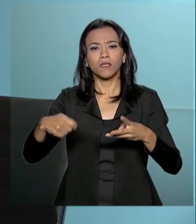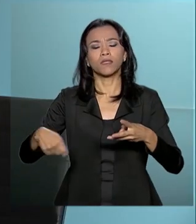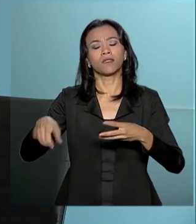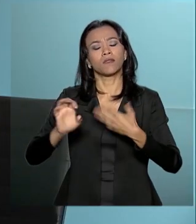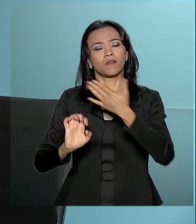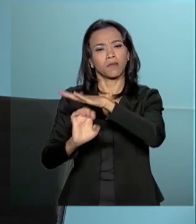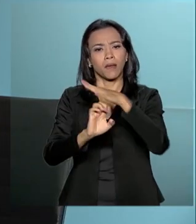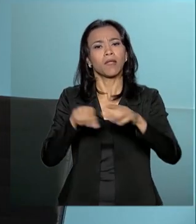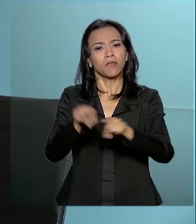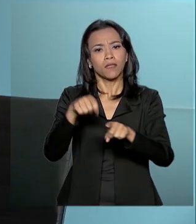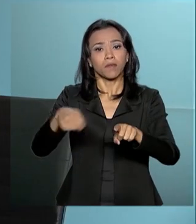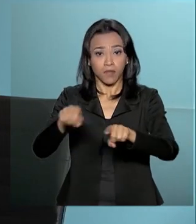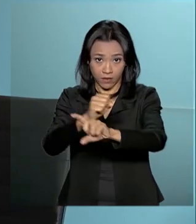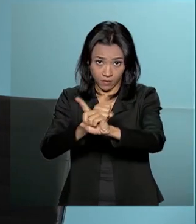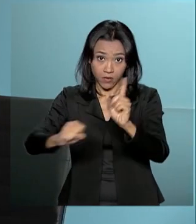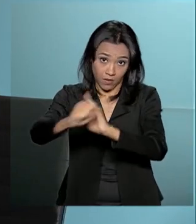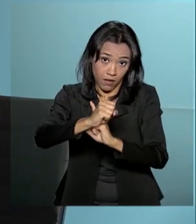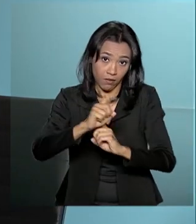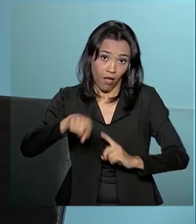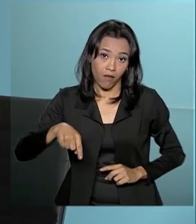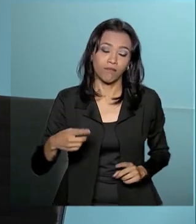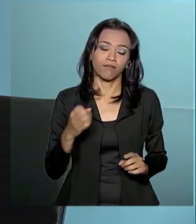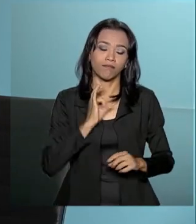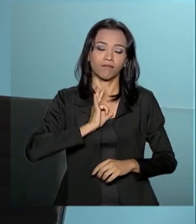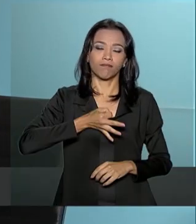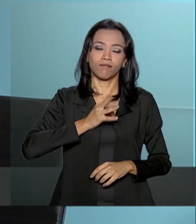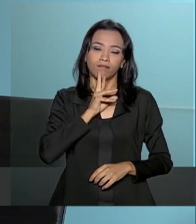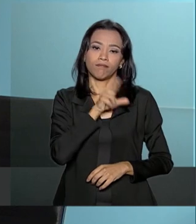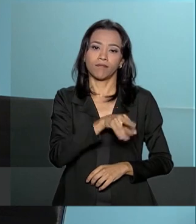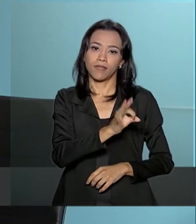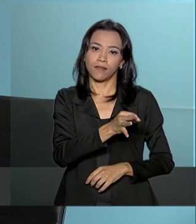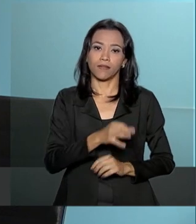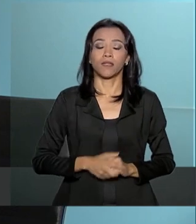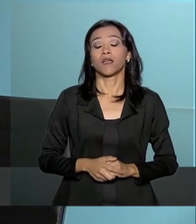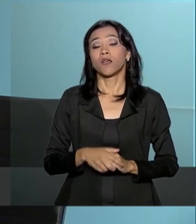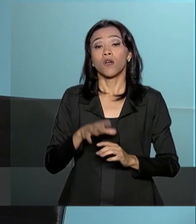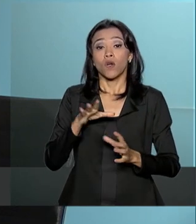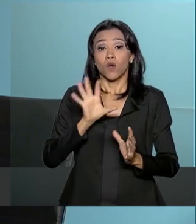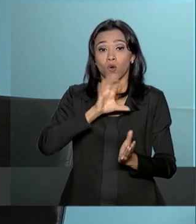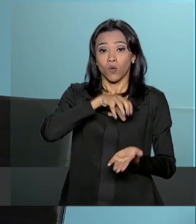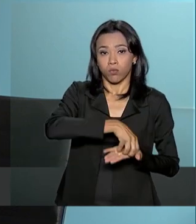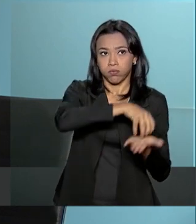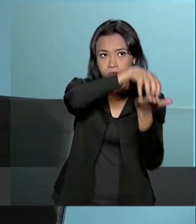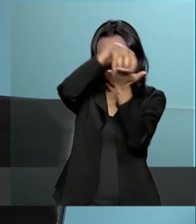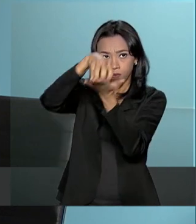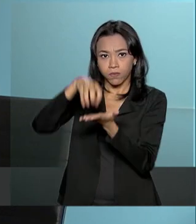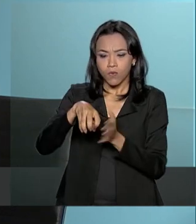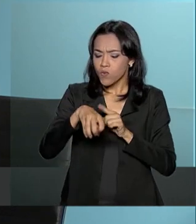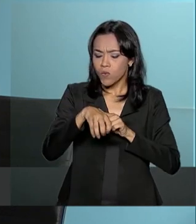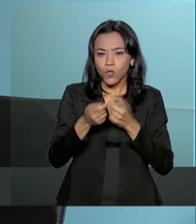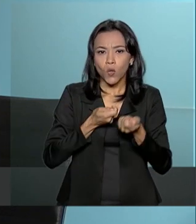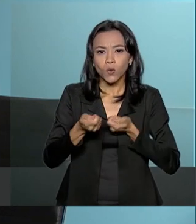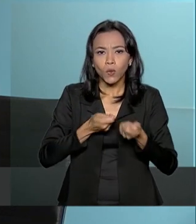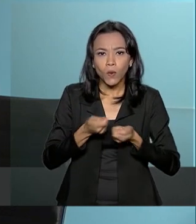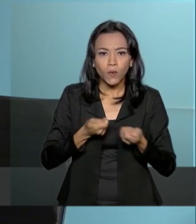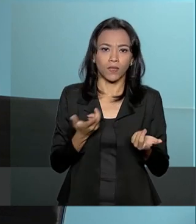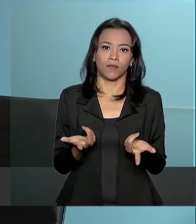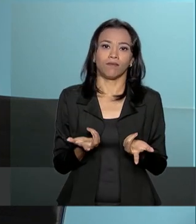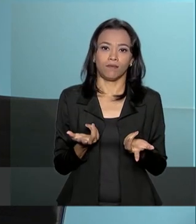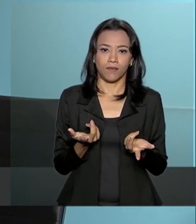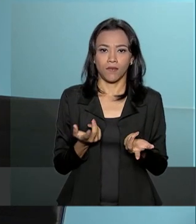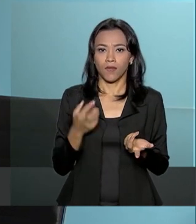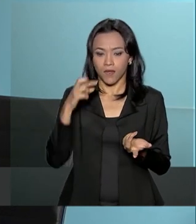sociedade como um todo? Completamente. Os órgãos de controle, eles não